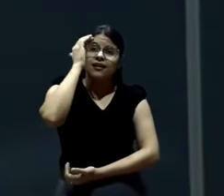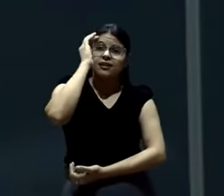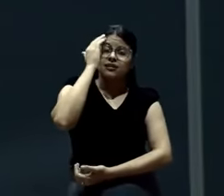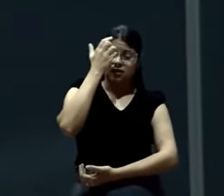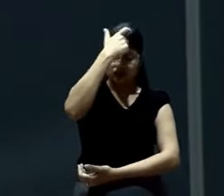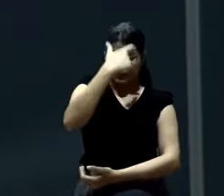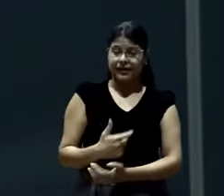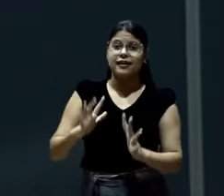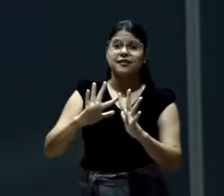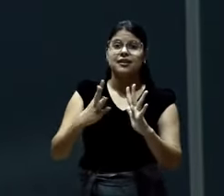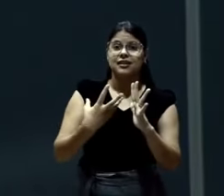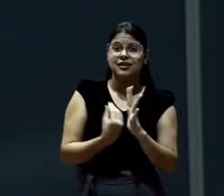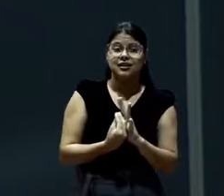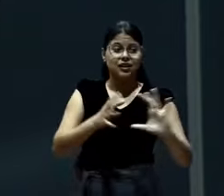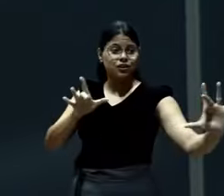família.